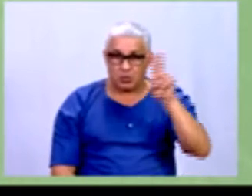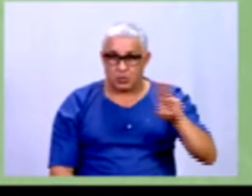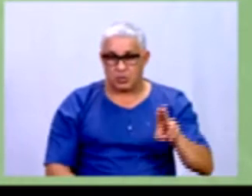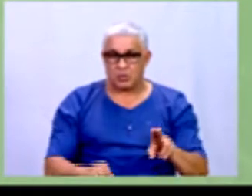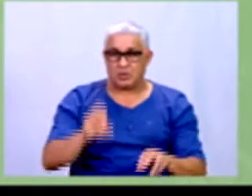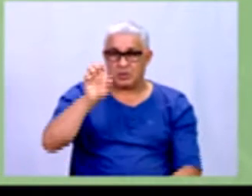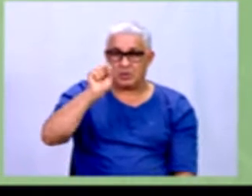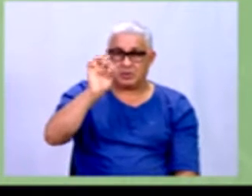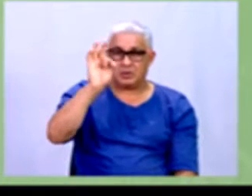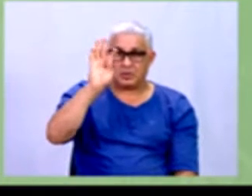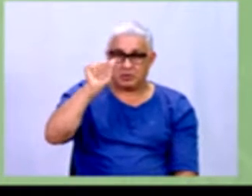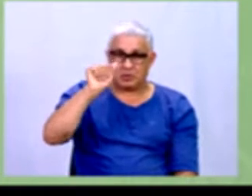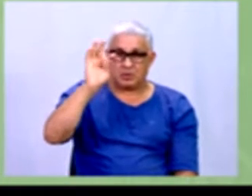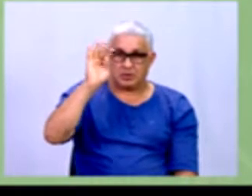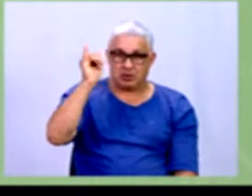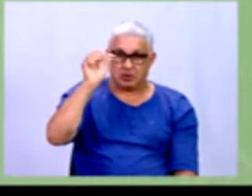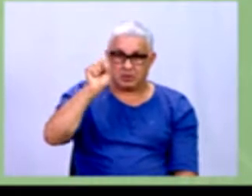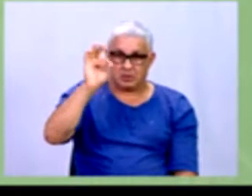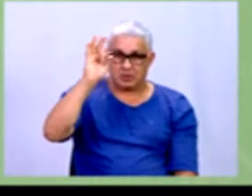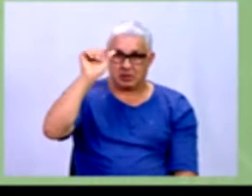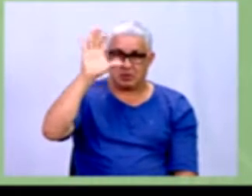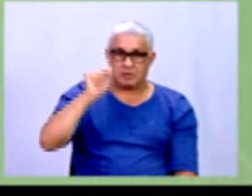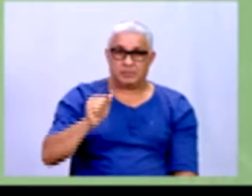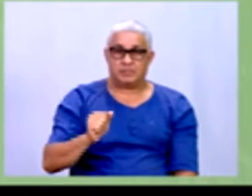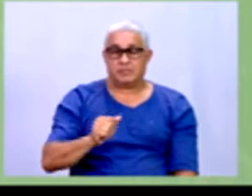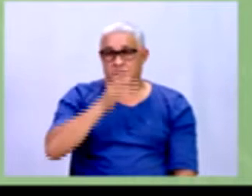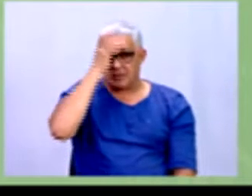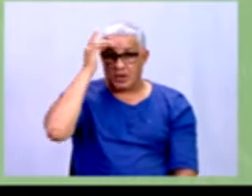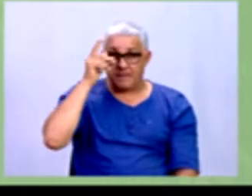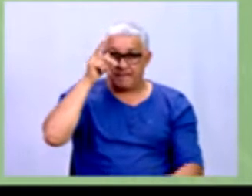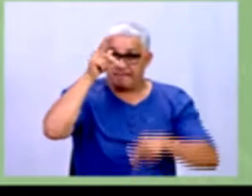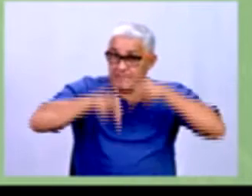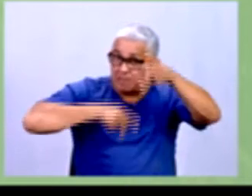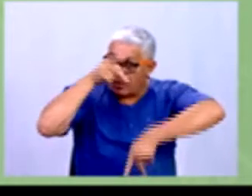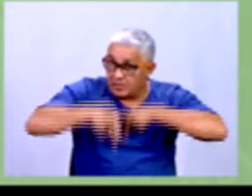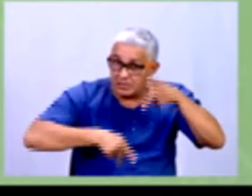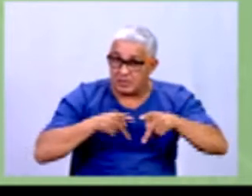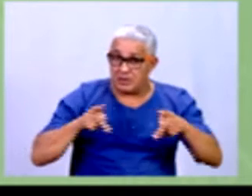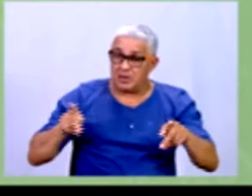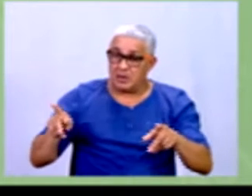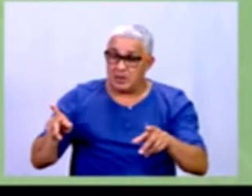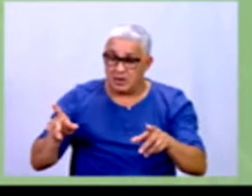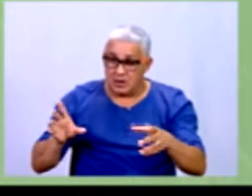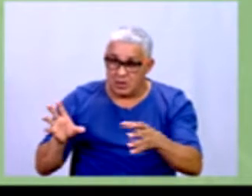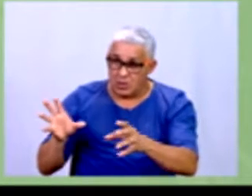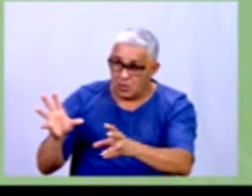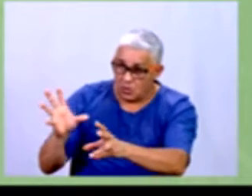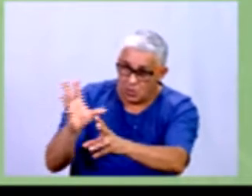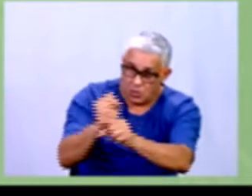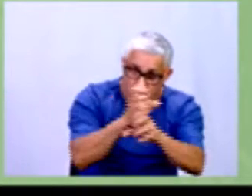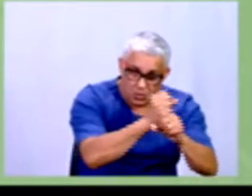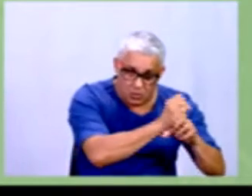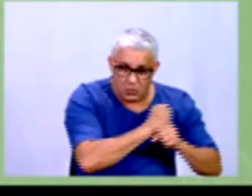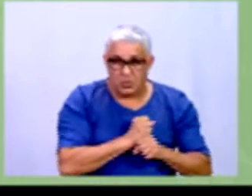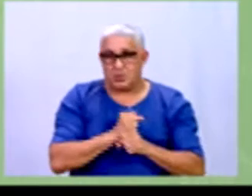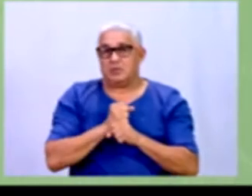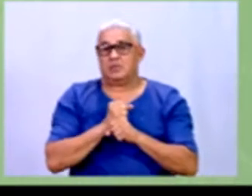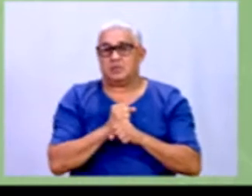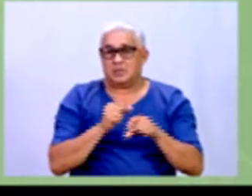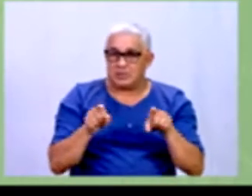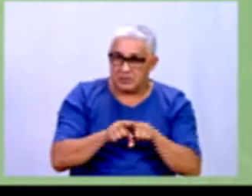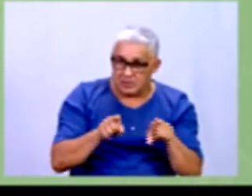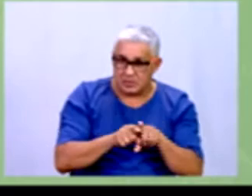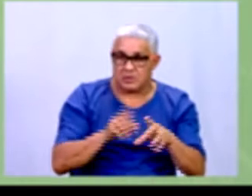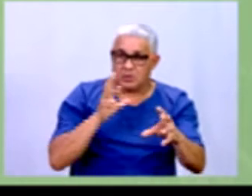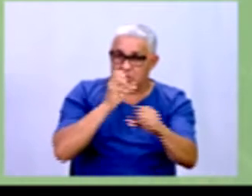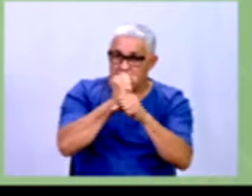estatística. A população, uma coleção de todos os resultados, de medições ou contagens de